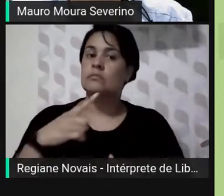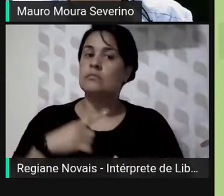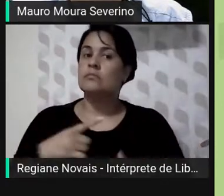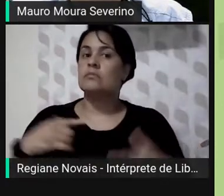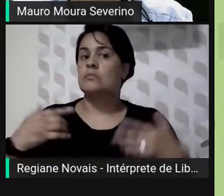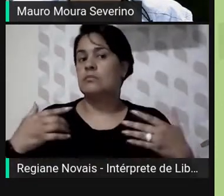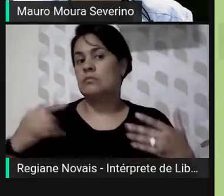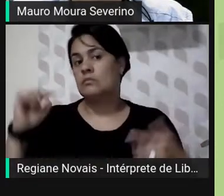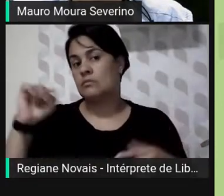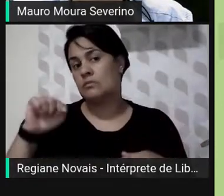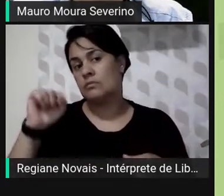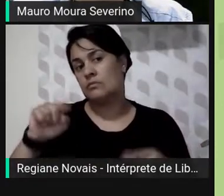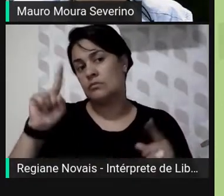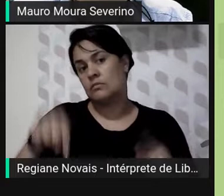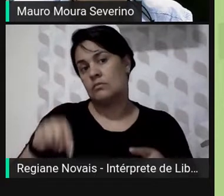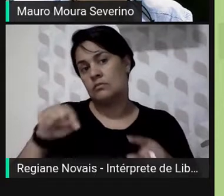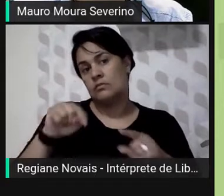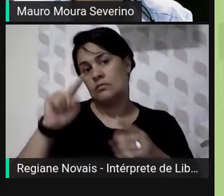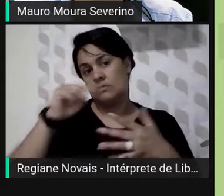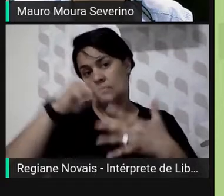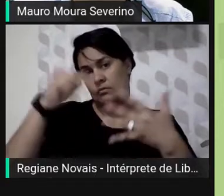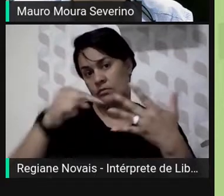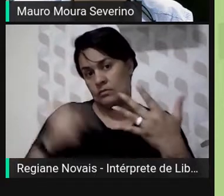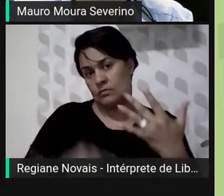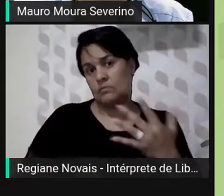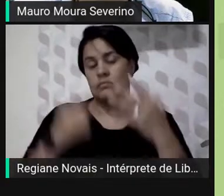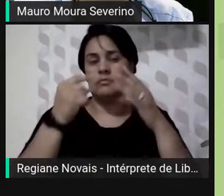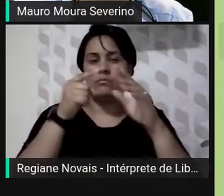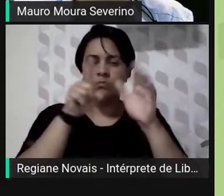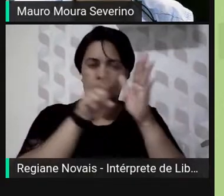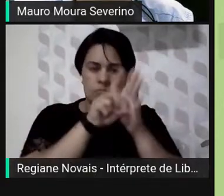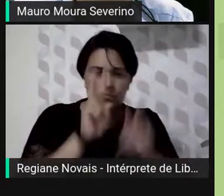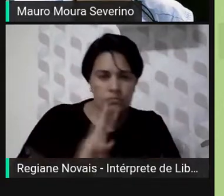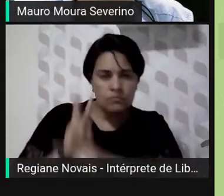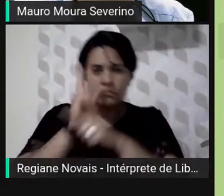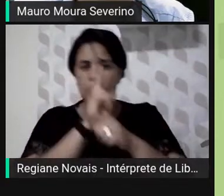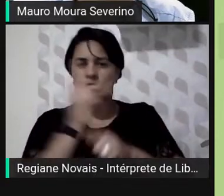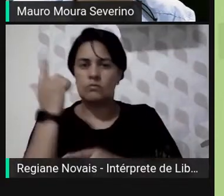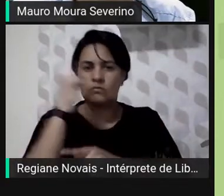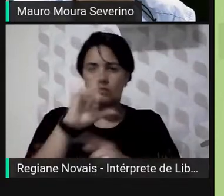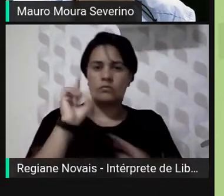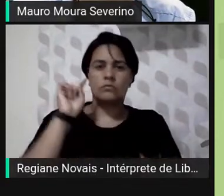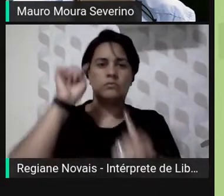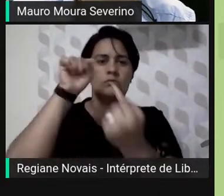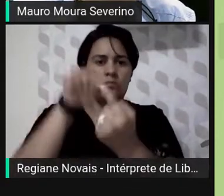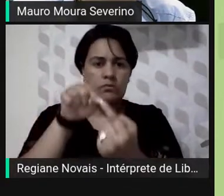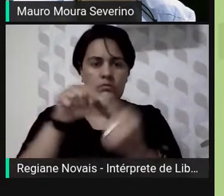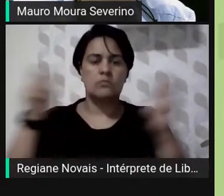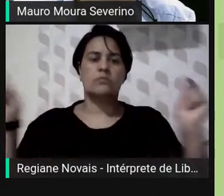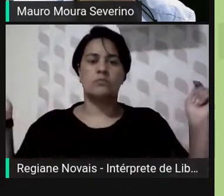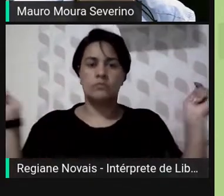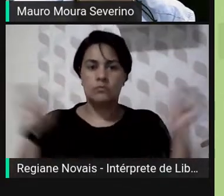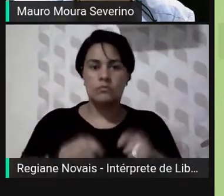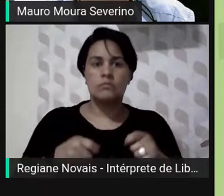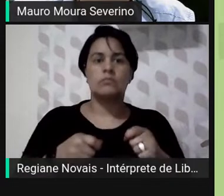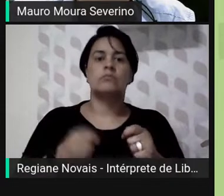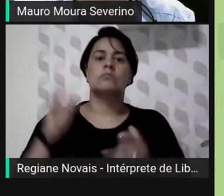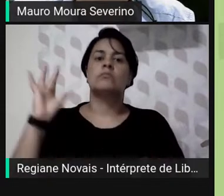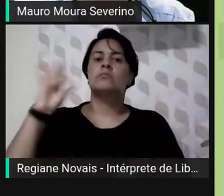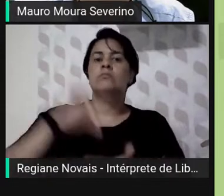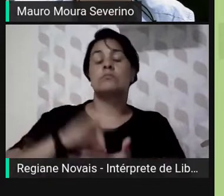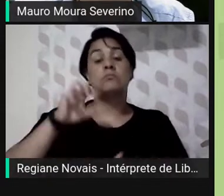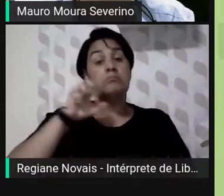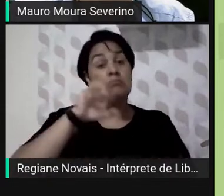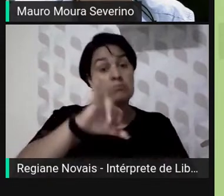utilizar indicadores para monitorar o alcance dos objetivos e podendo confirmar se as